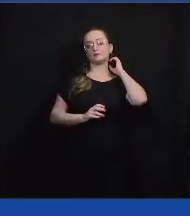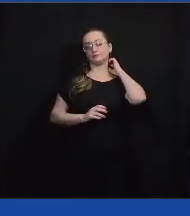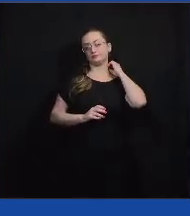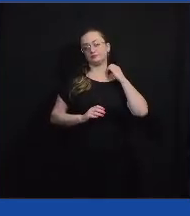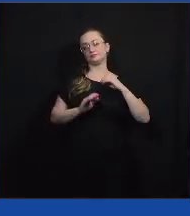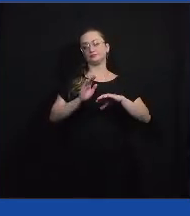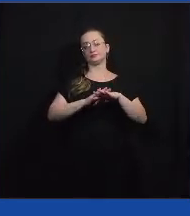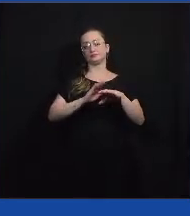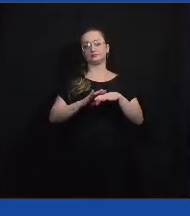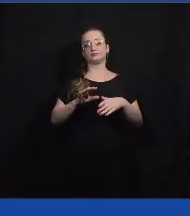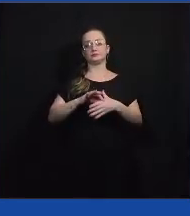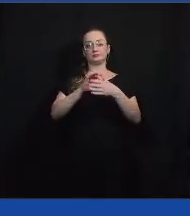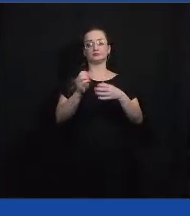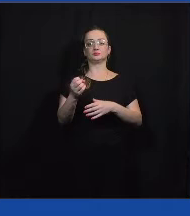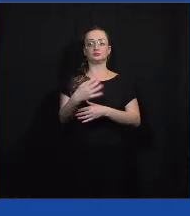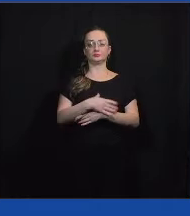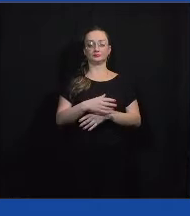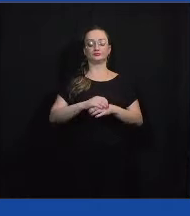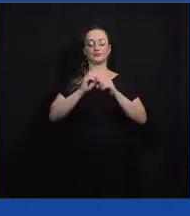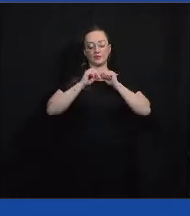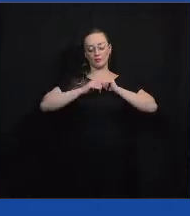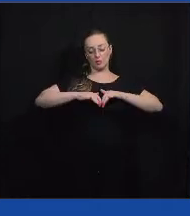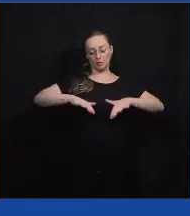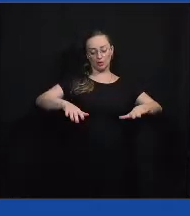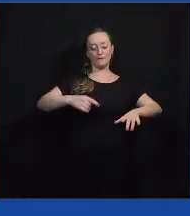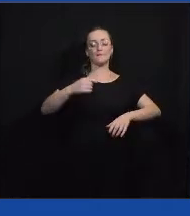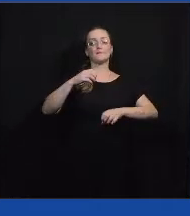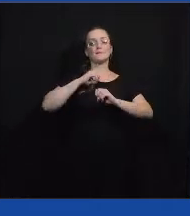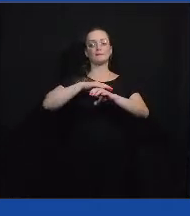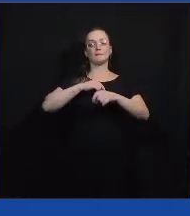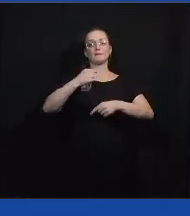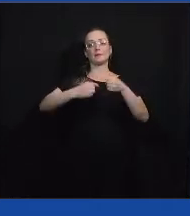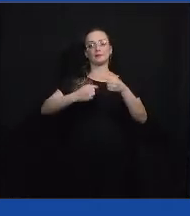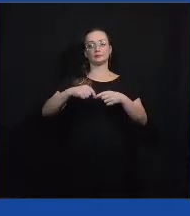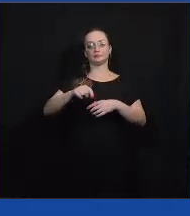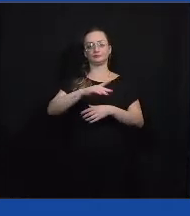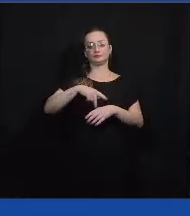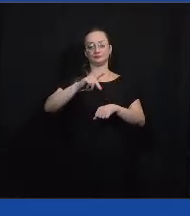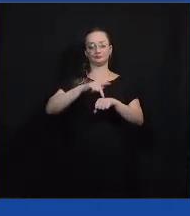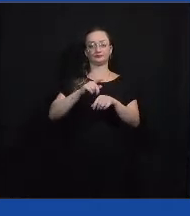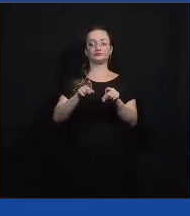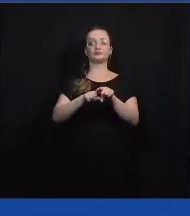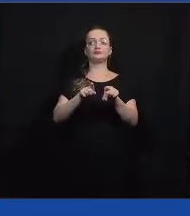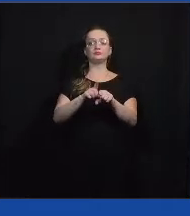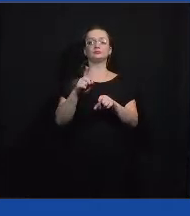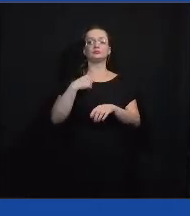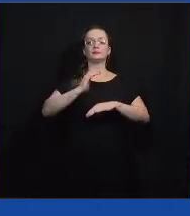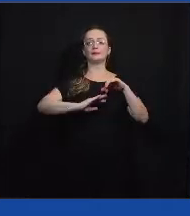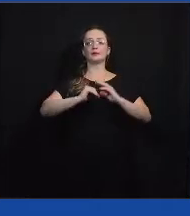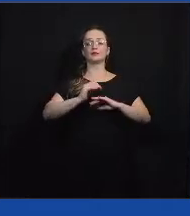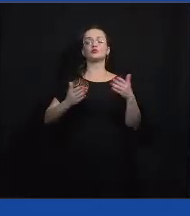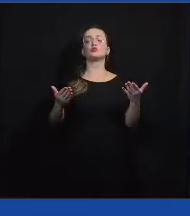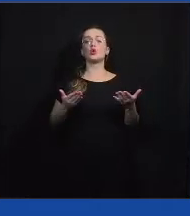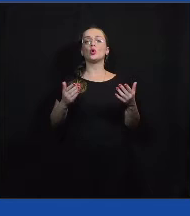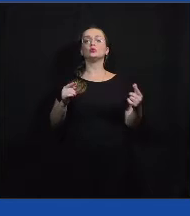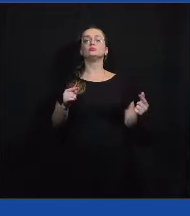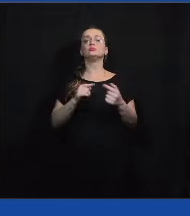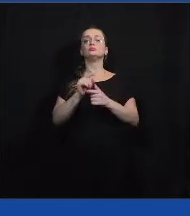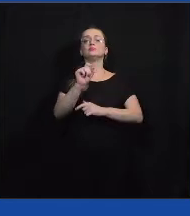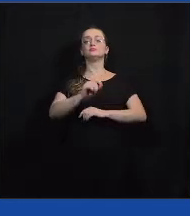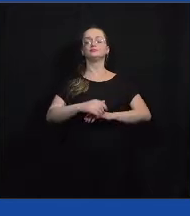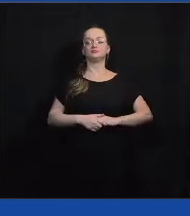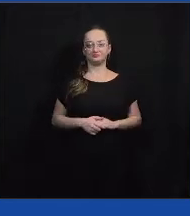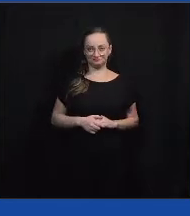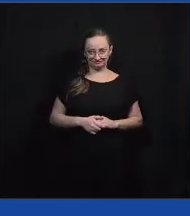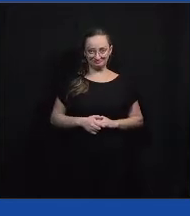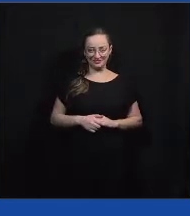lideranças que disseminem educação política pelo país. E, inclusive, a nossa atividade de hoje tem muito a ver com isso. A gente